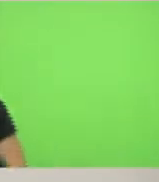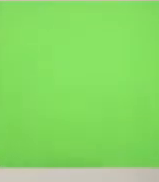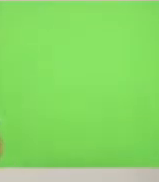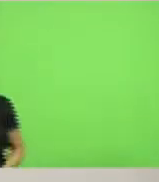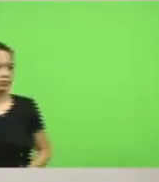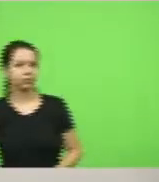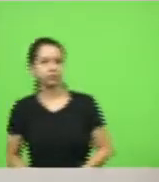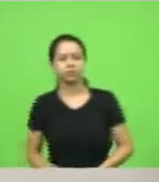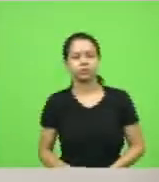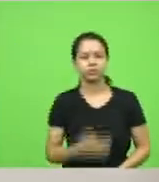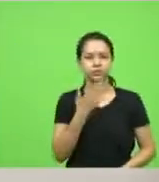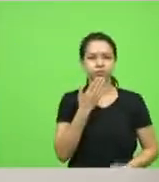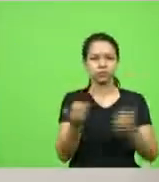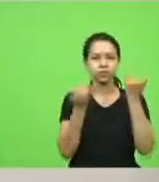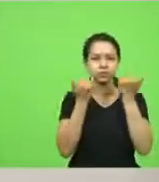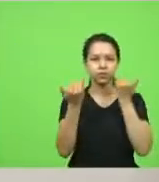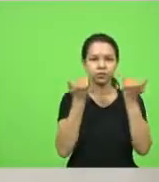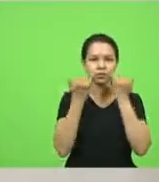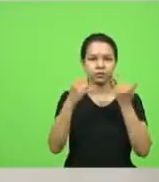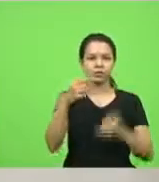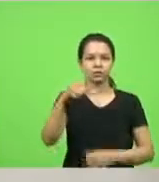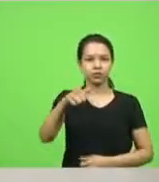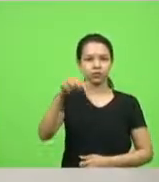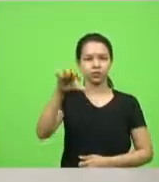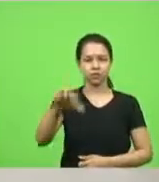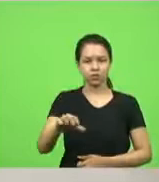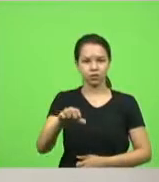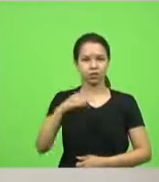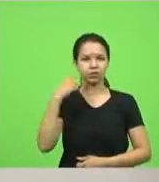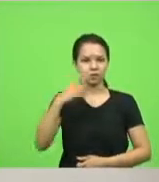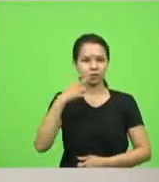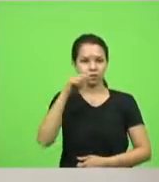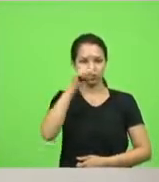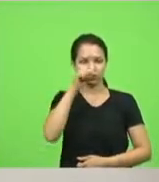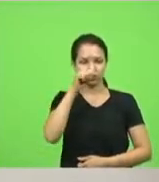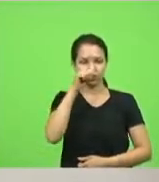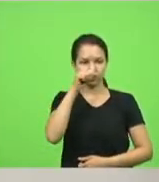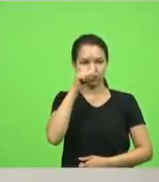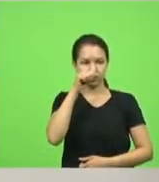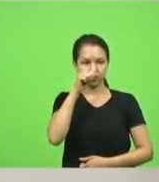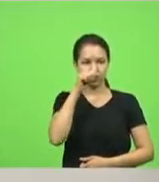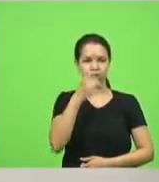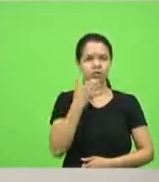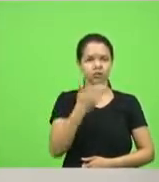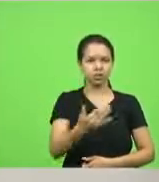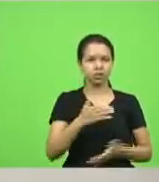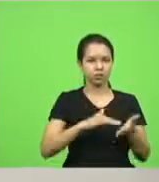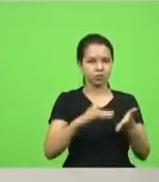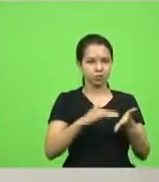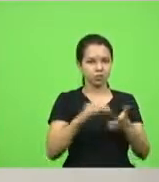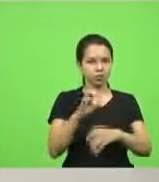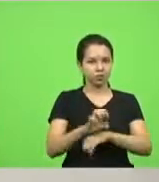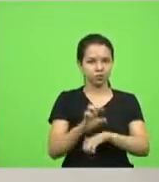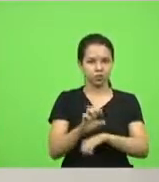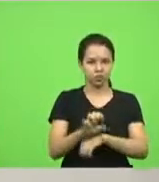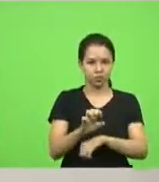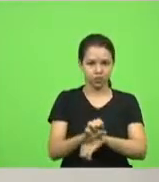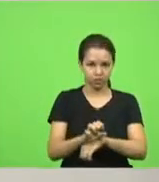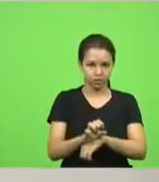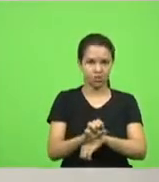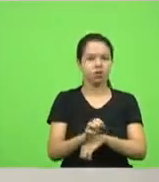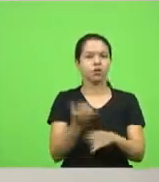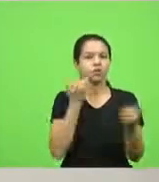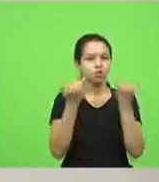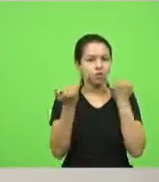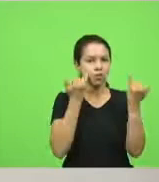Pedido de informação 79. Deputado João Amin. Solicitando ao secretário de Estado da Educação informações acerca da